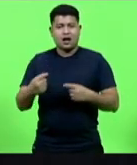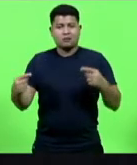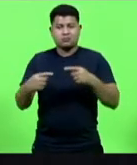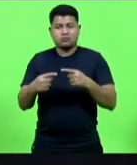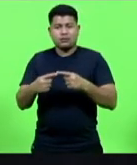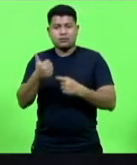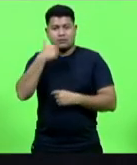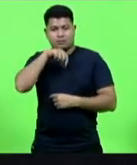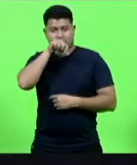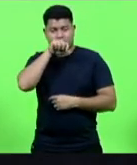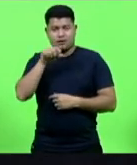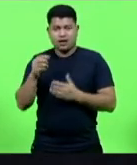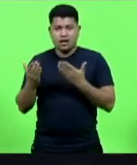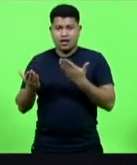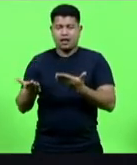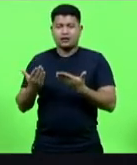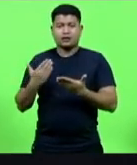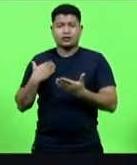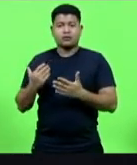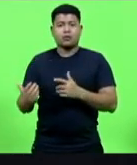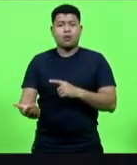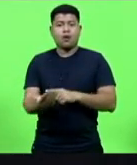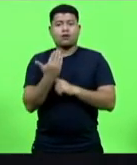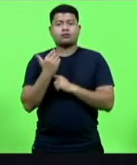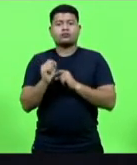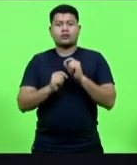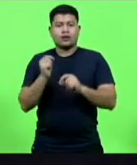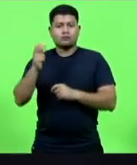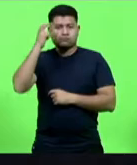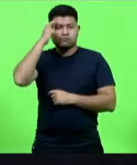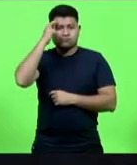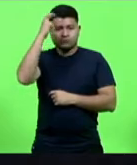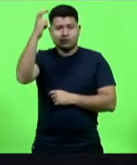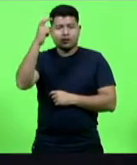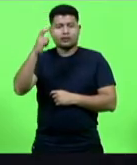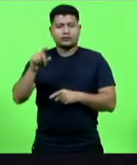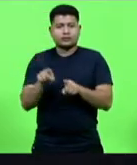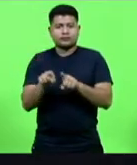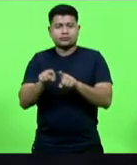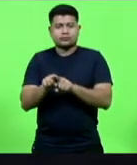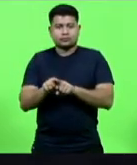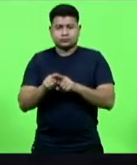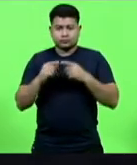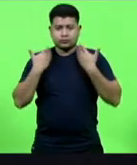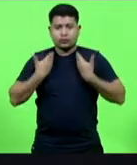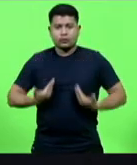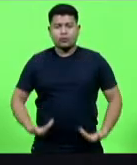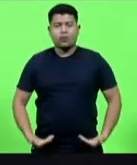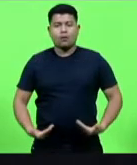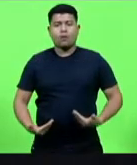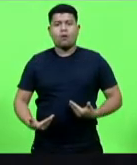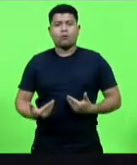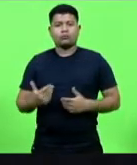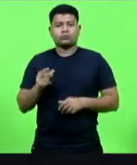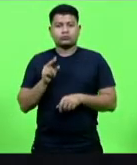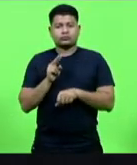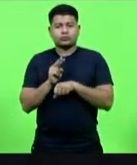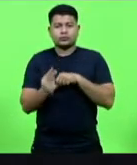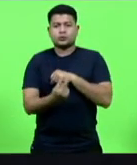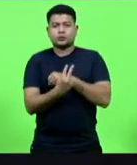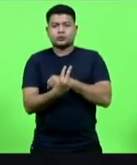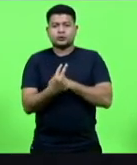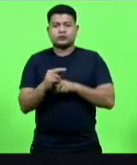valor na inteligência, anticorpos. E aqui, essas mulheres que amamentam